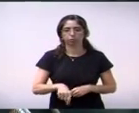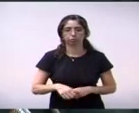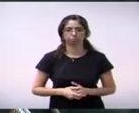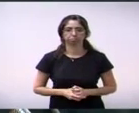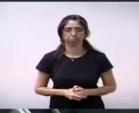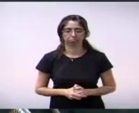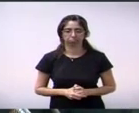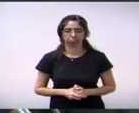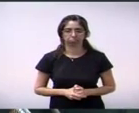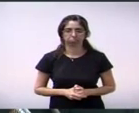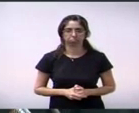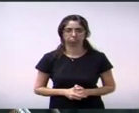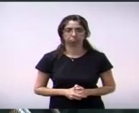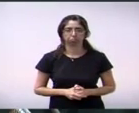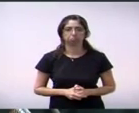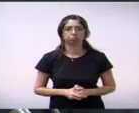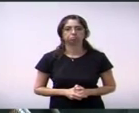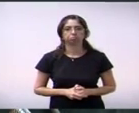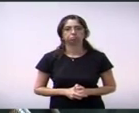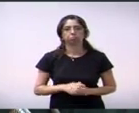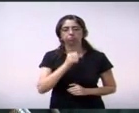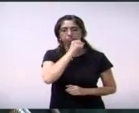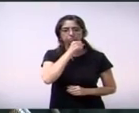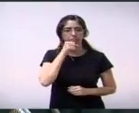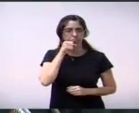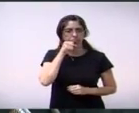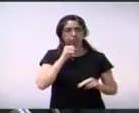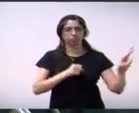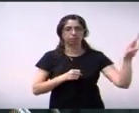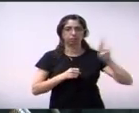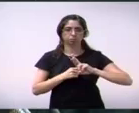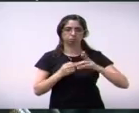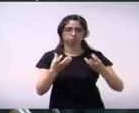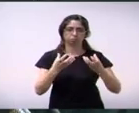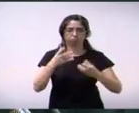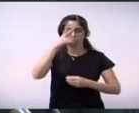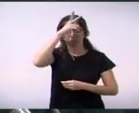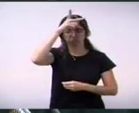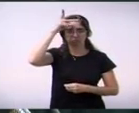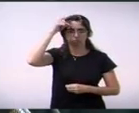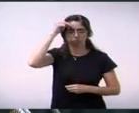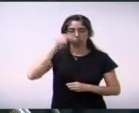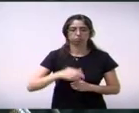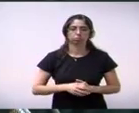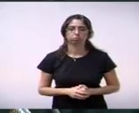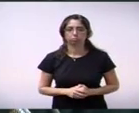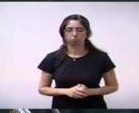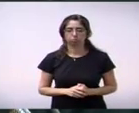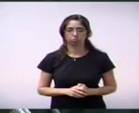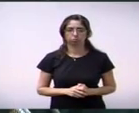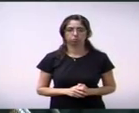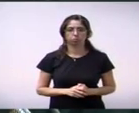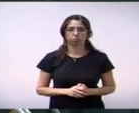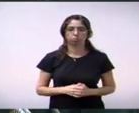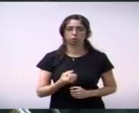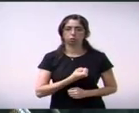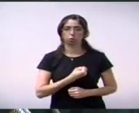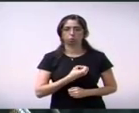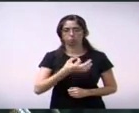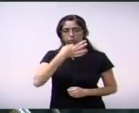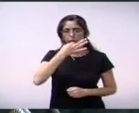144 do vereador Sandro Caprino requer informações ao Executivo referente à indicação número